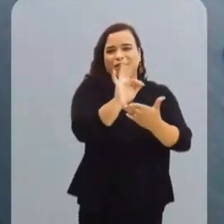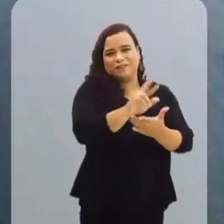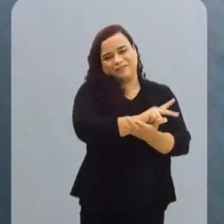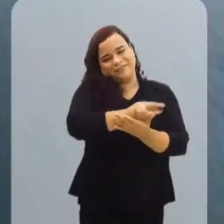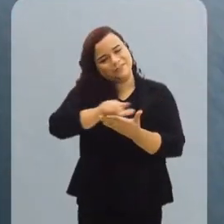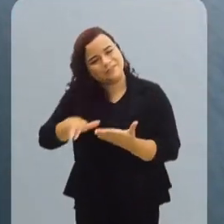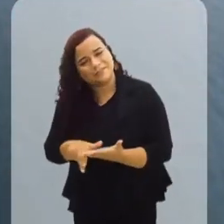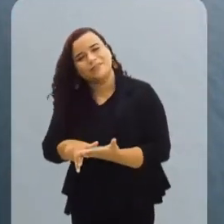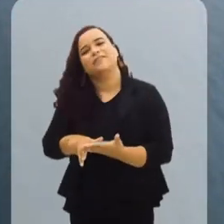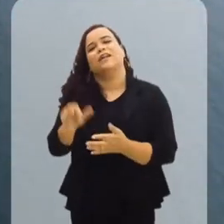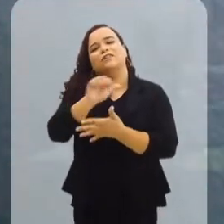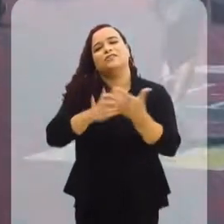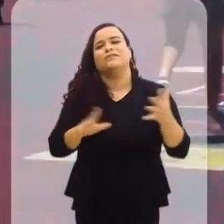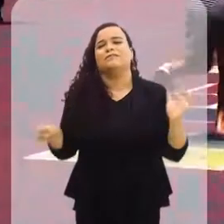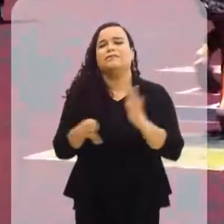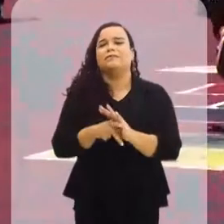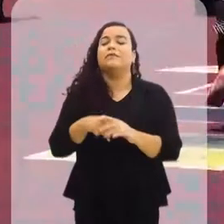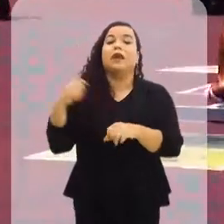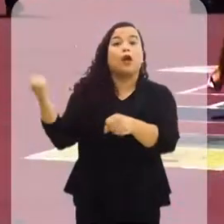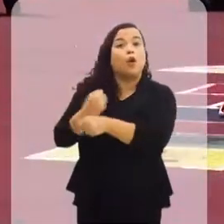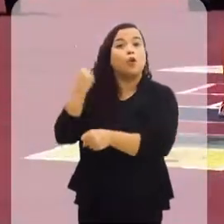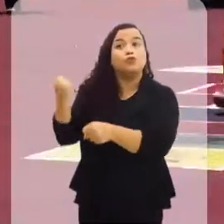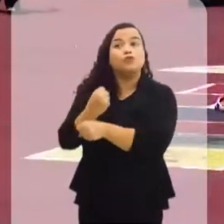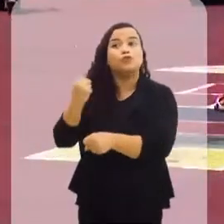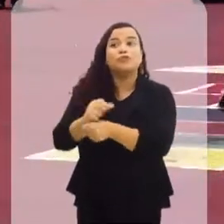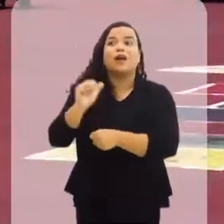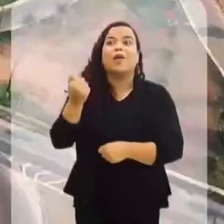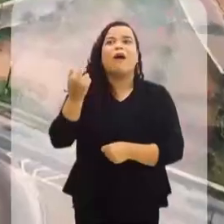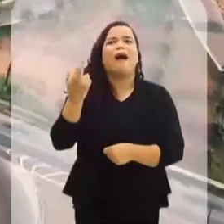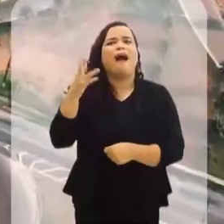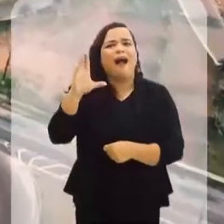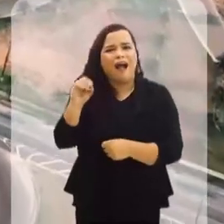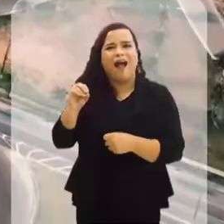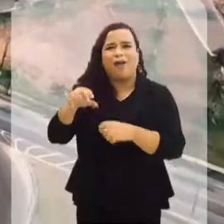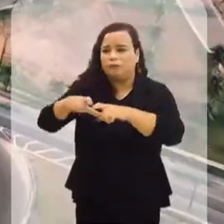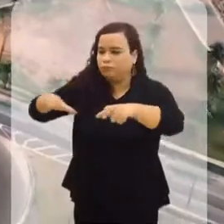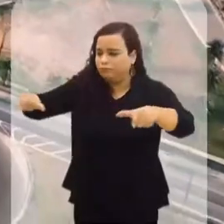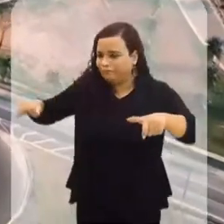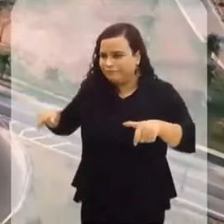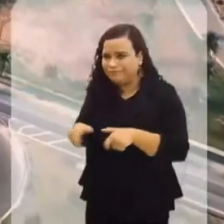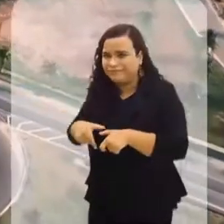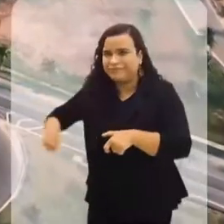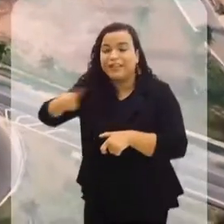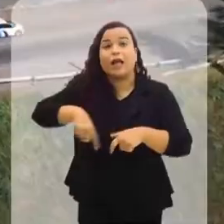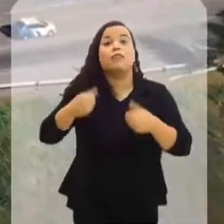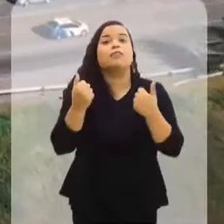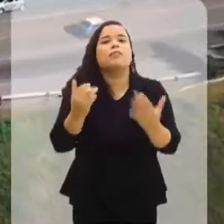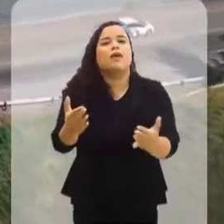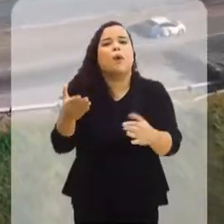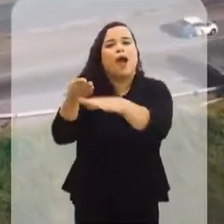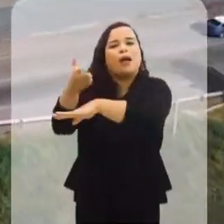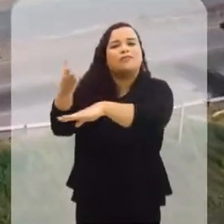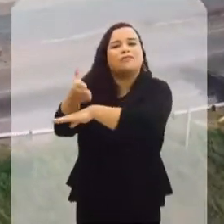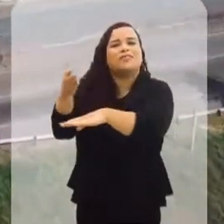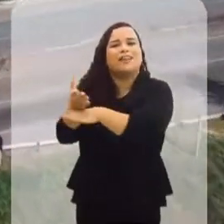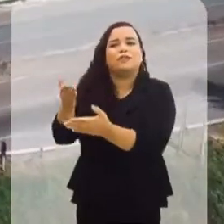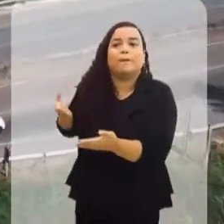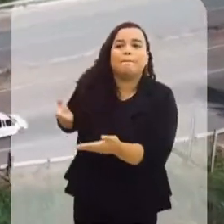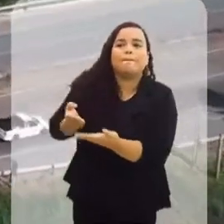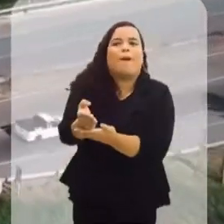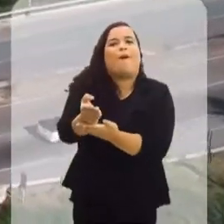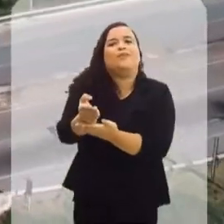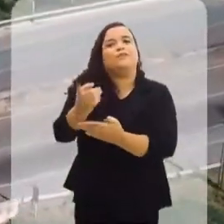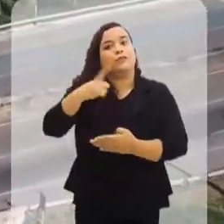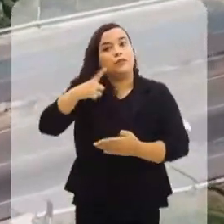da cadeia de fornecimento para essa atividade. A construção do Arco Metropolitano também ampliou o acesso